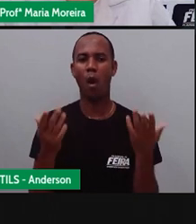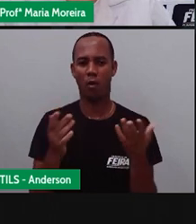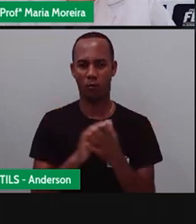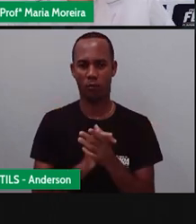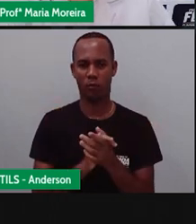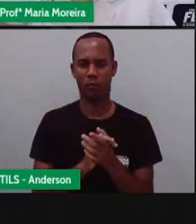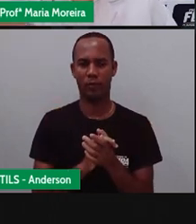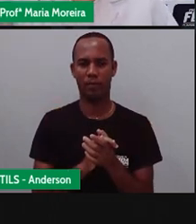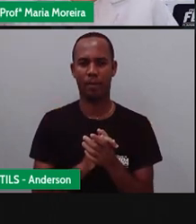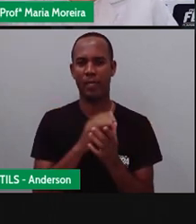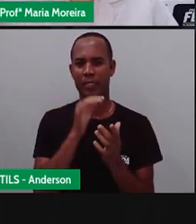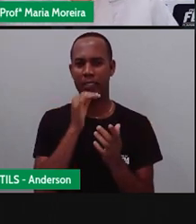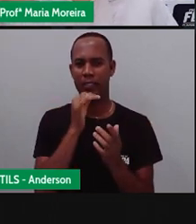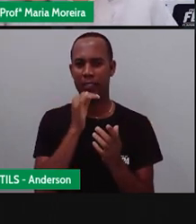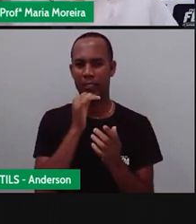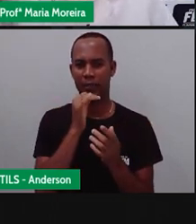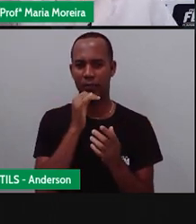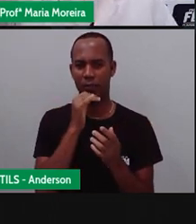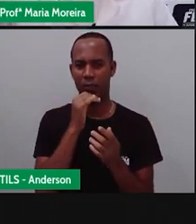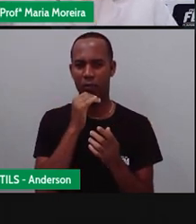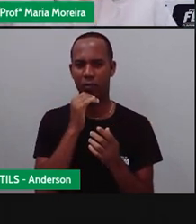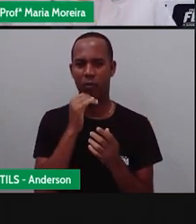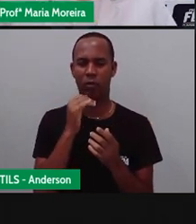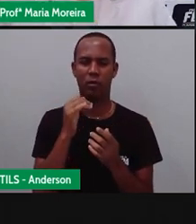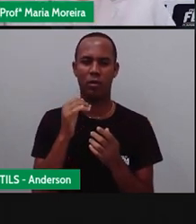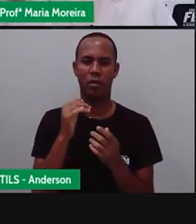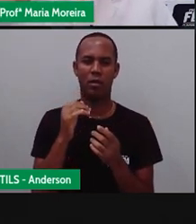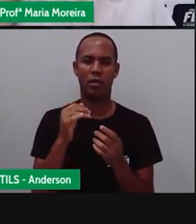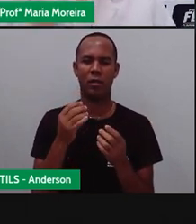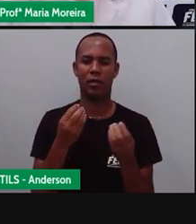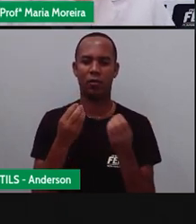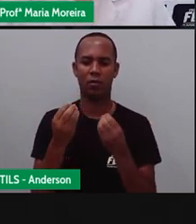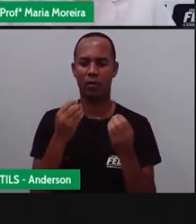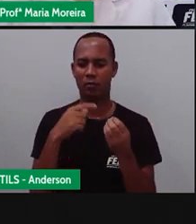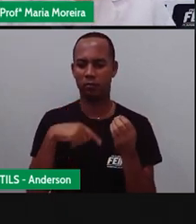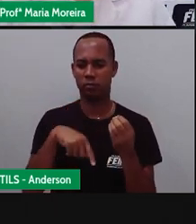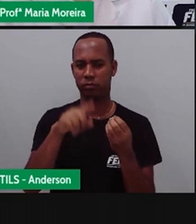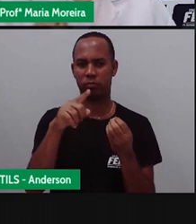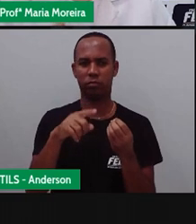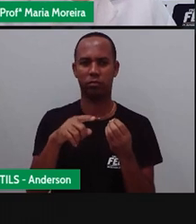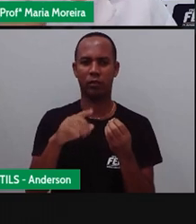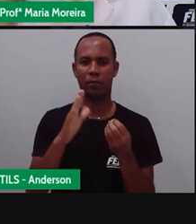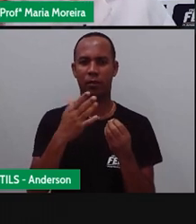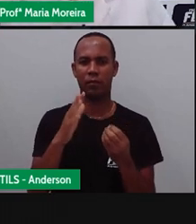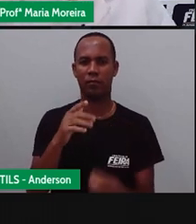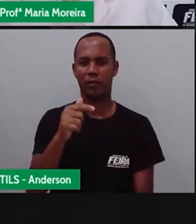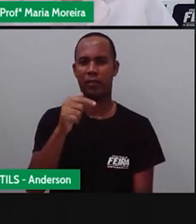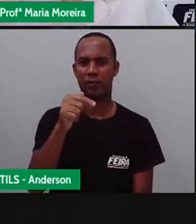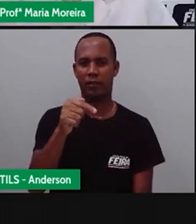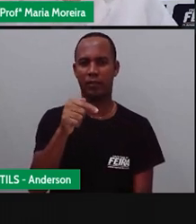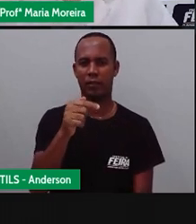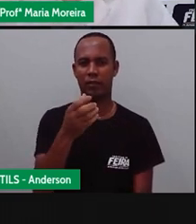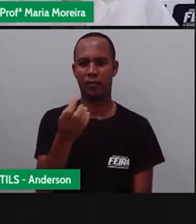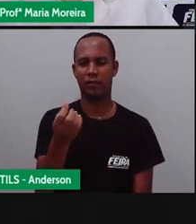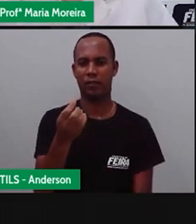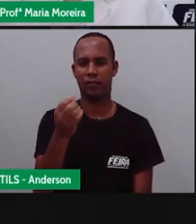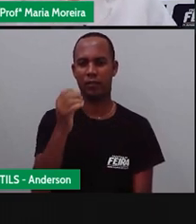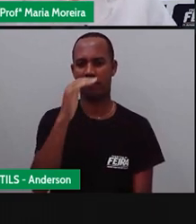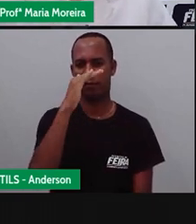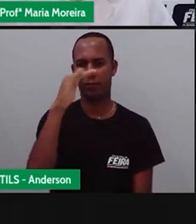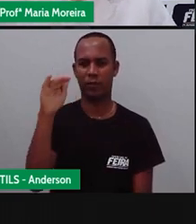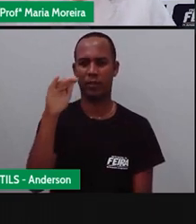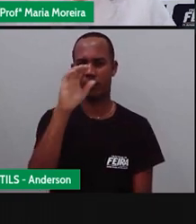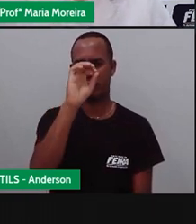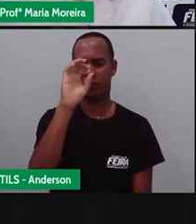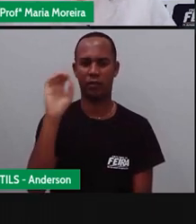né? Ou seja, aquele que é feito por onde? Por terra. E cerca de 76% das mercadorias